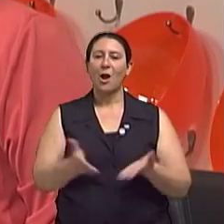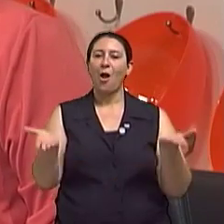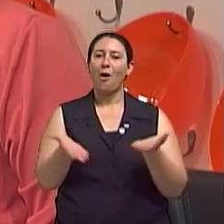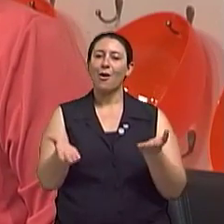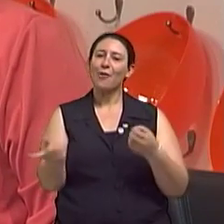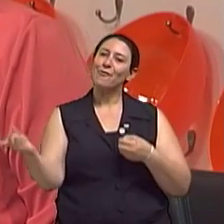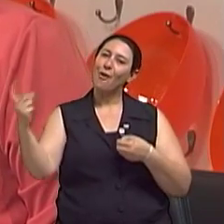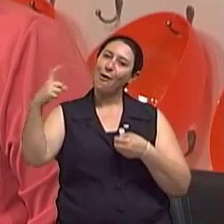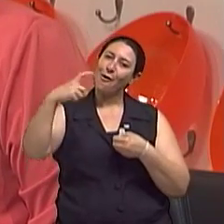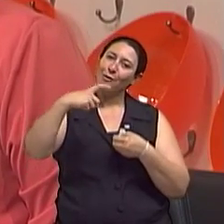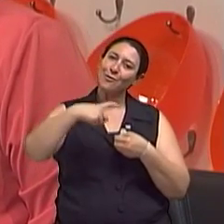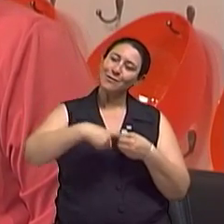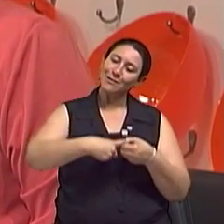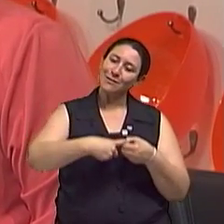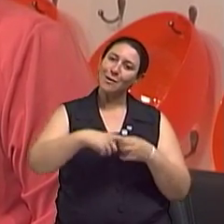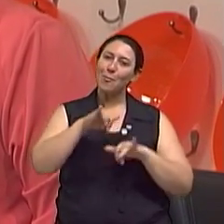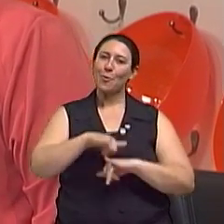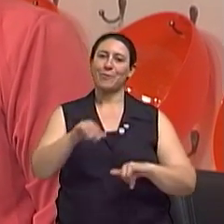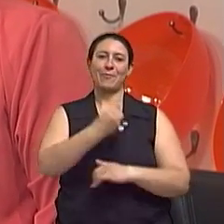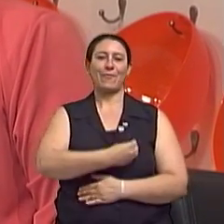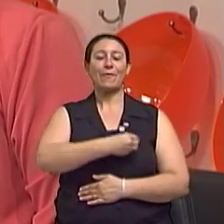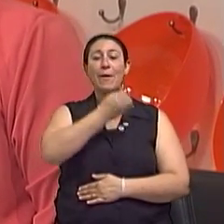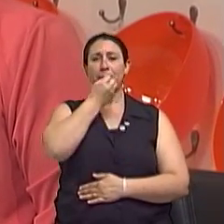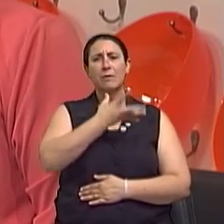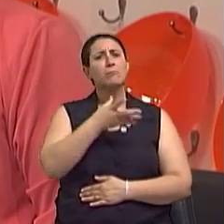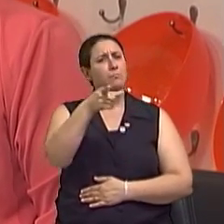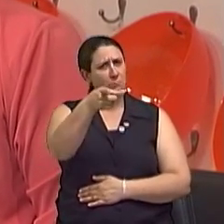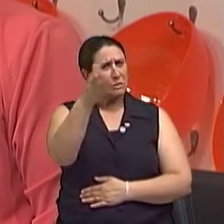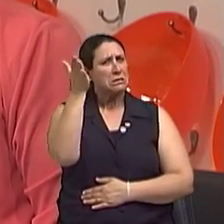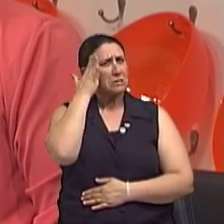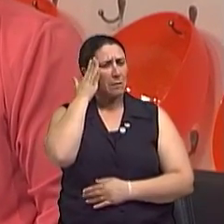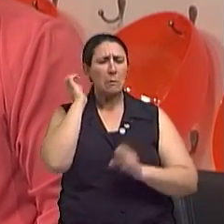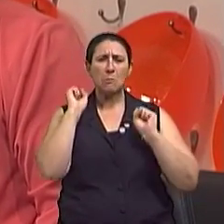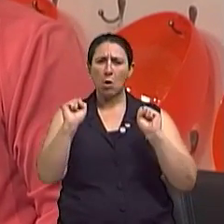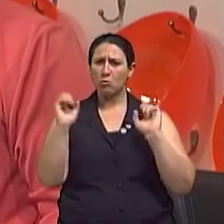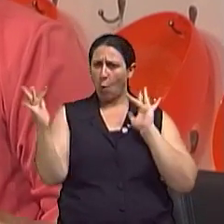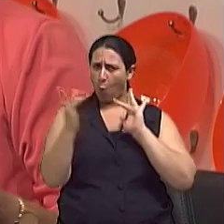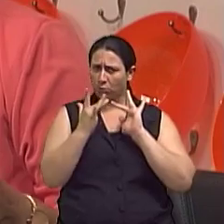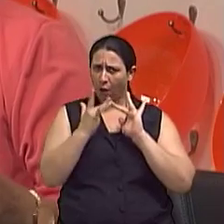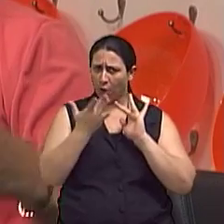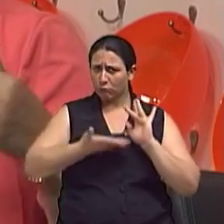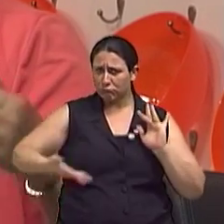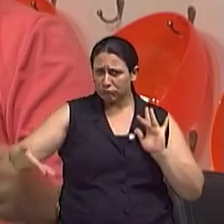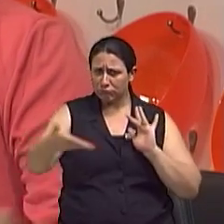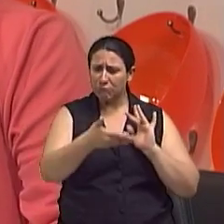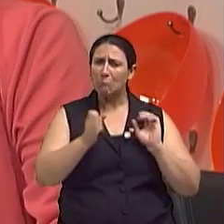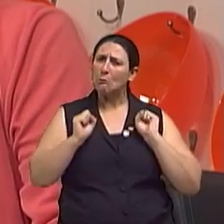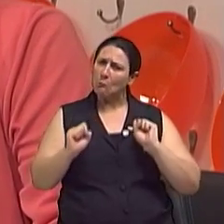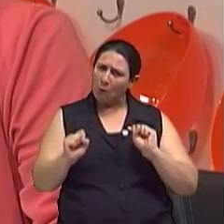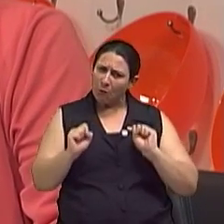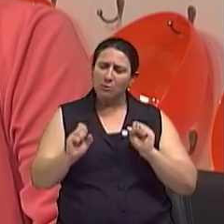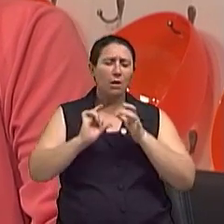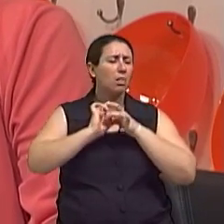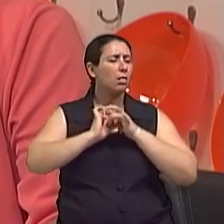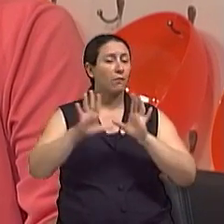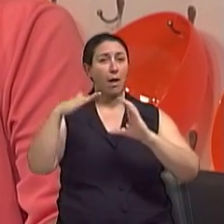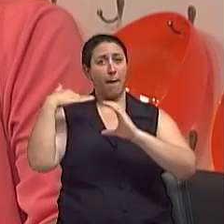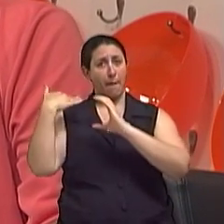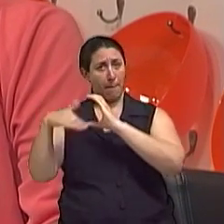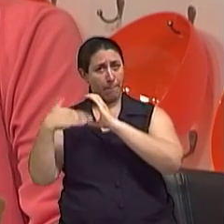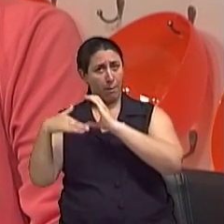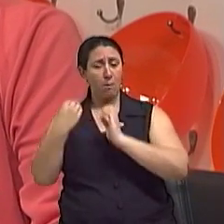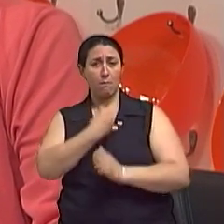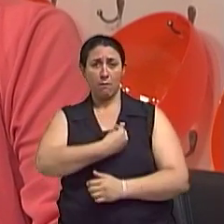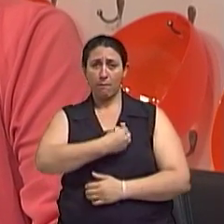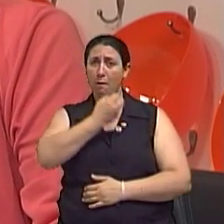Estamos de volta com o nosso Viva Bem e você sabe que pode ter uma conexão direta com a gente através do nosso e-mail vivaben